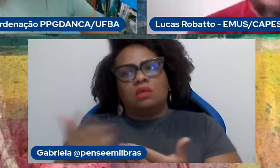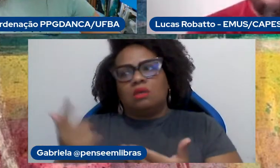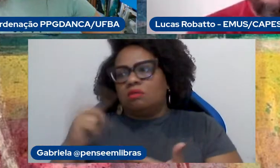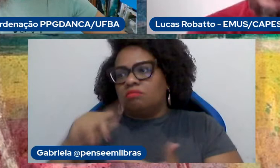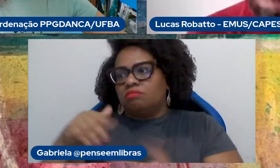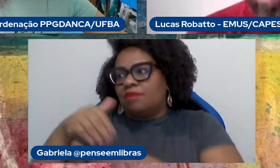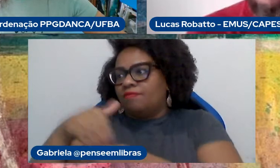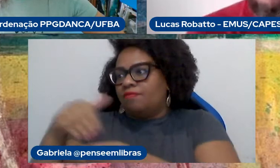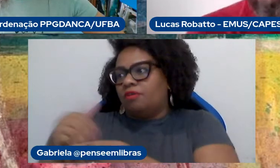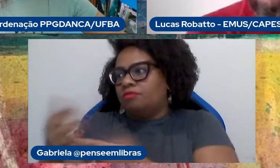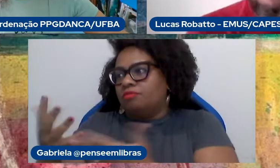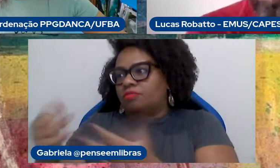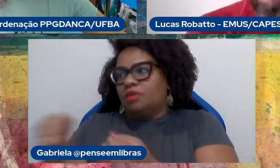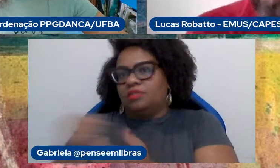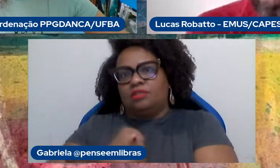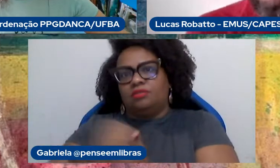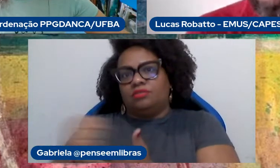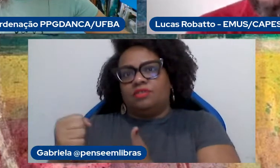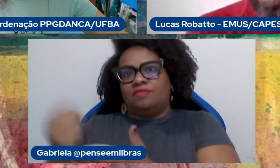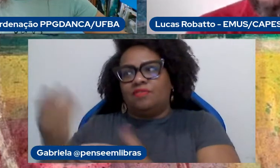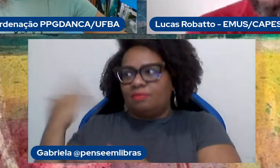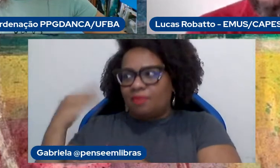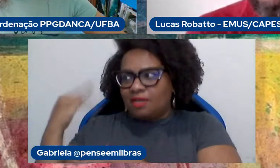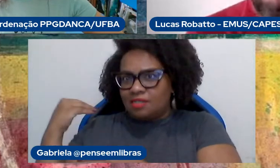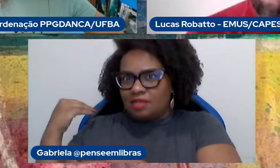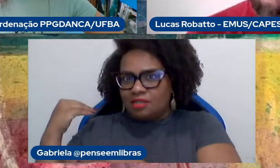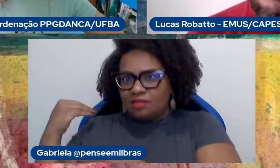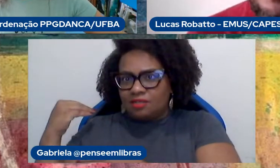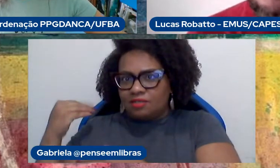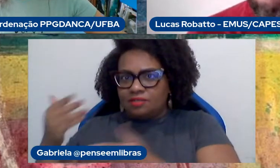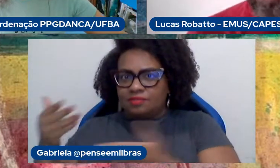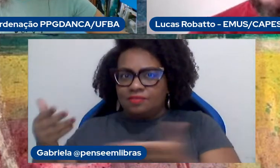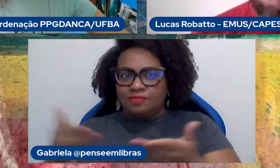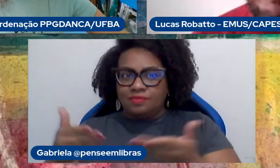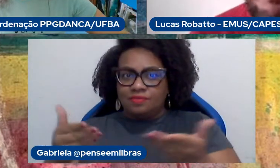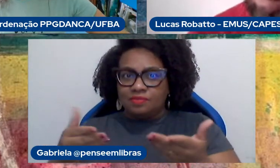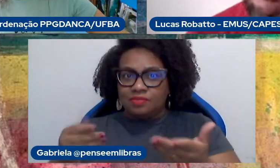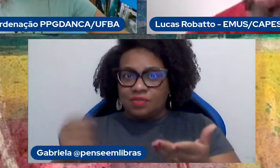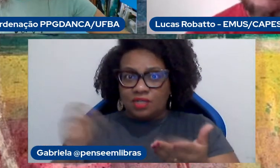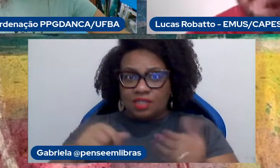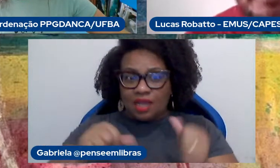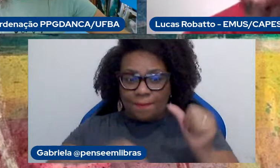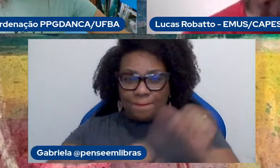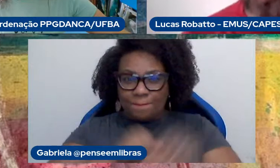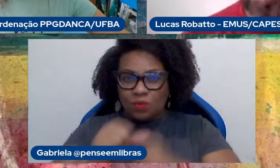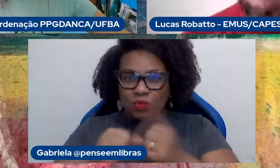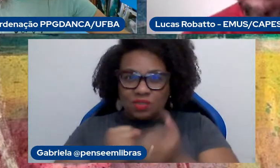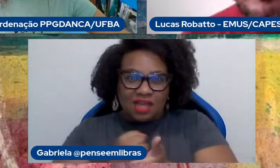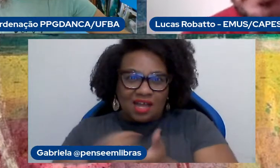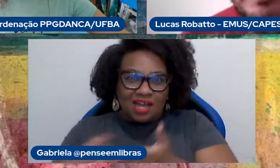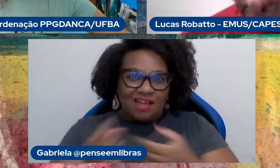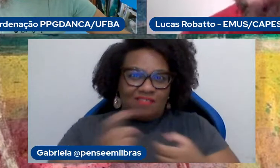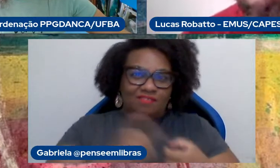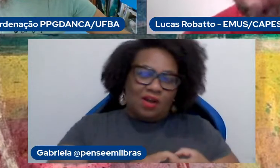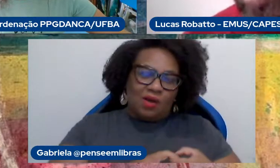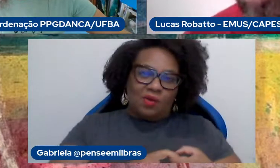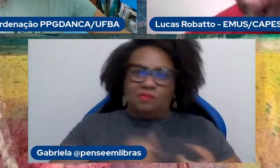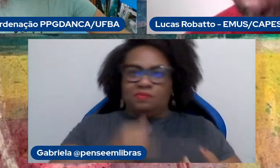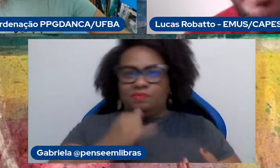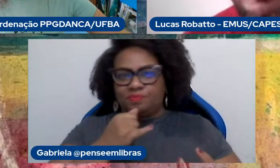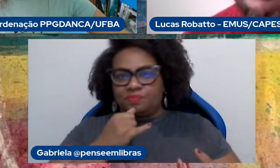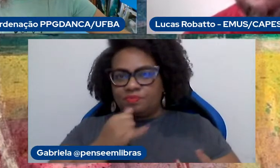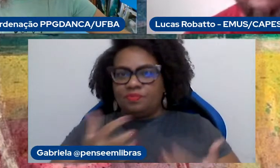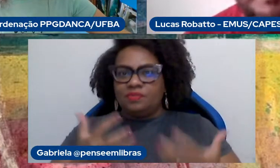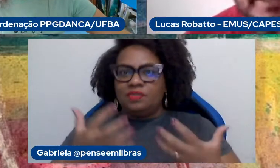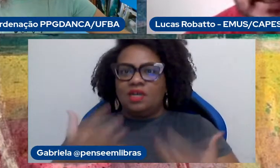mudanças, no passado, e agora vem uma chance de poder reverter, por exemplo, a adoção do conceito de